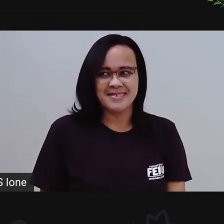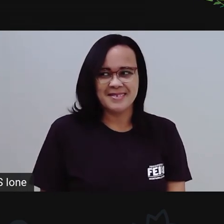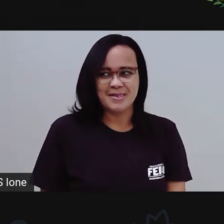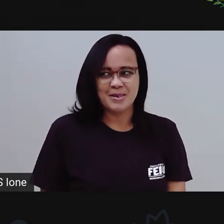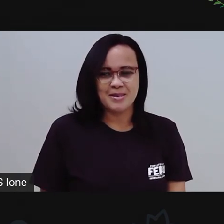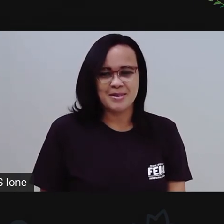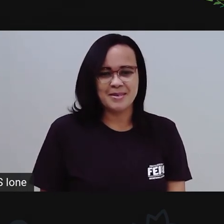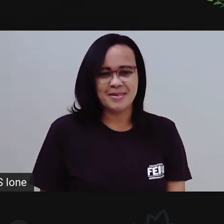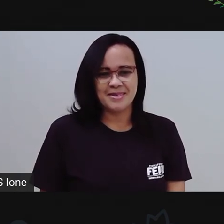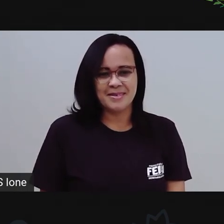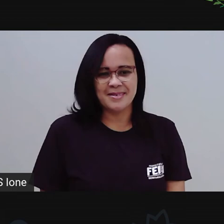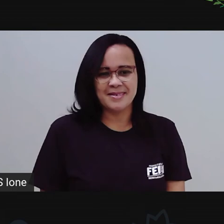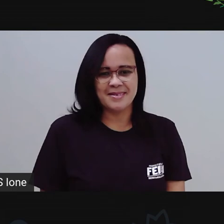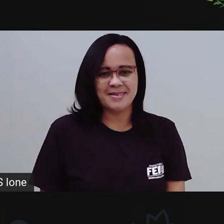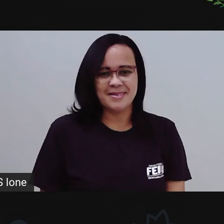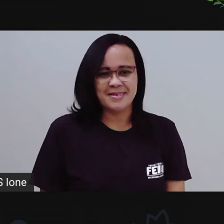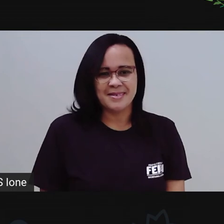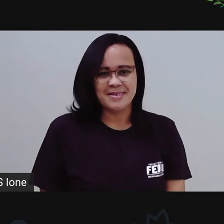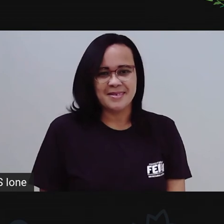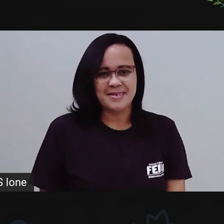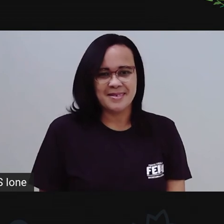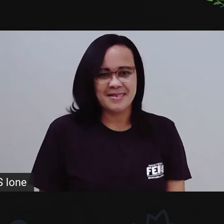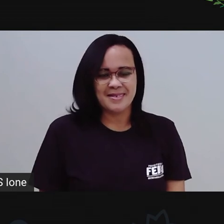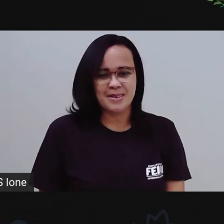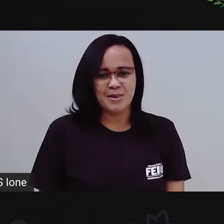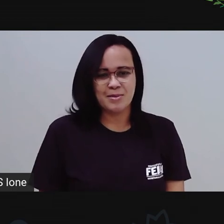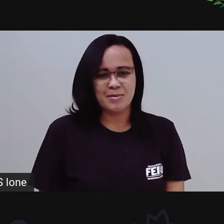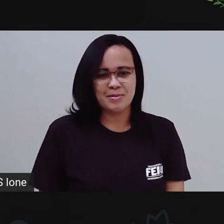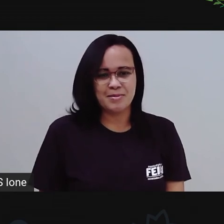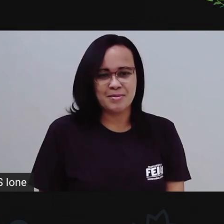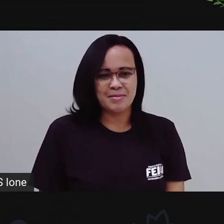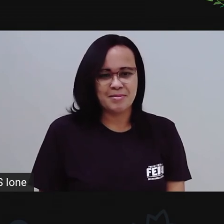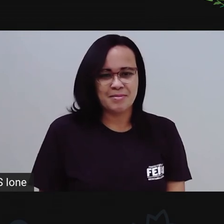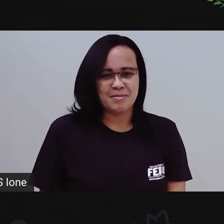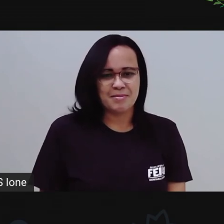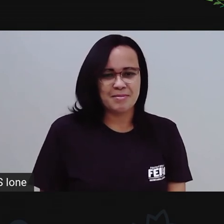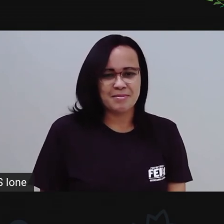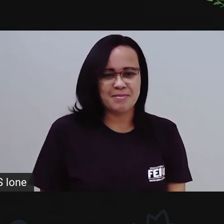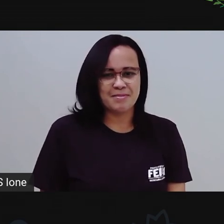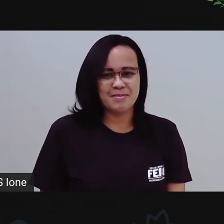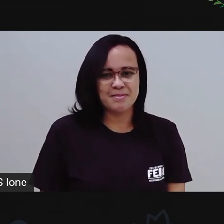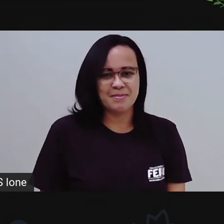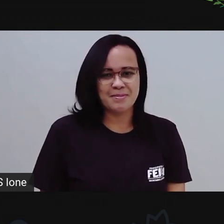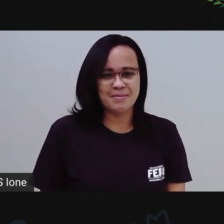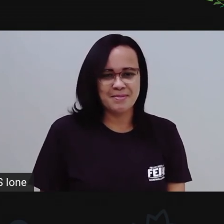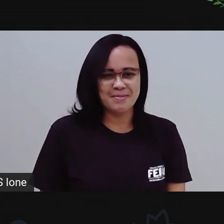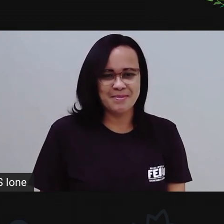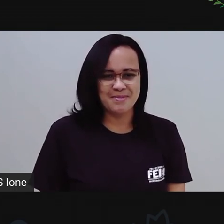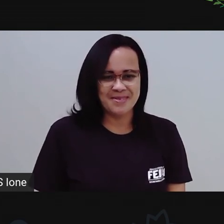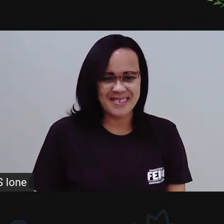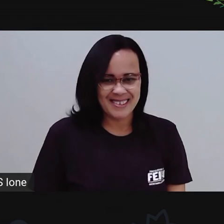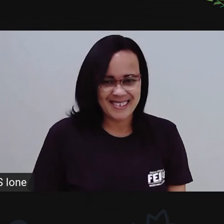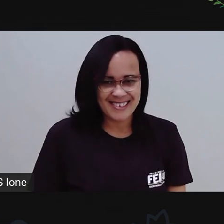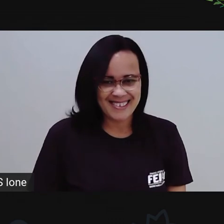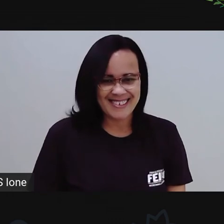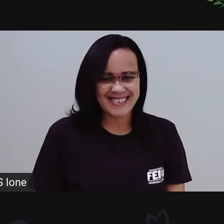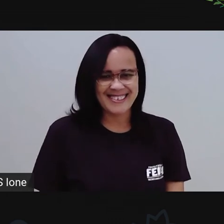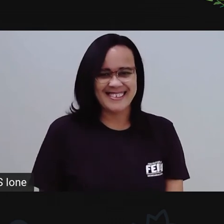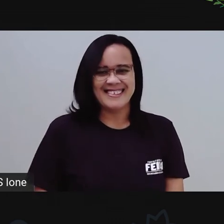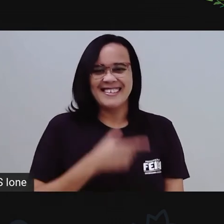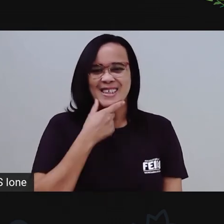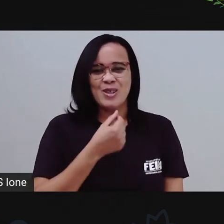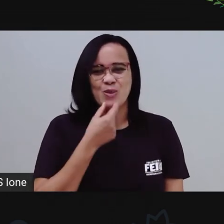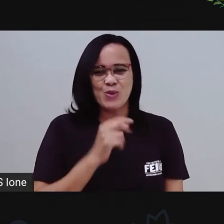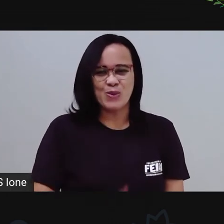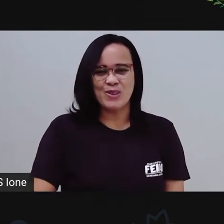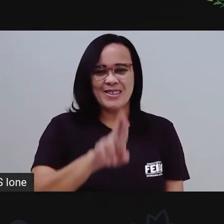Pedro? Colabora com o Pró Maria. Pedro resolveu nos abandonar, viu, gente? Ele disse que agora ele não queria mais jogar, que ele só vai estudar. Então, por